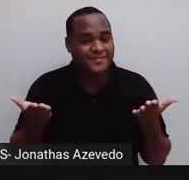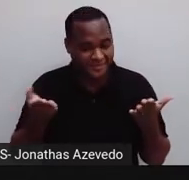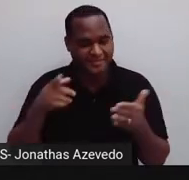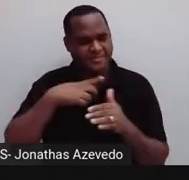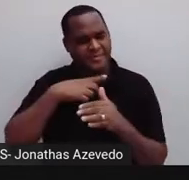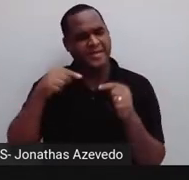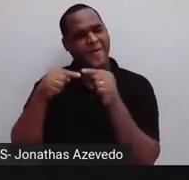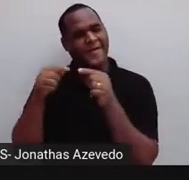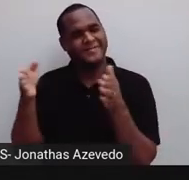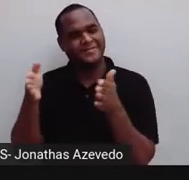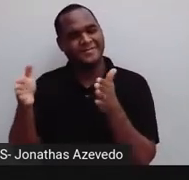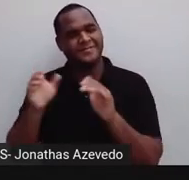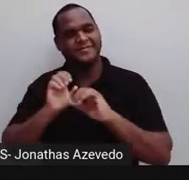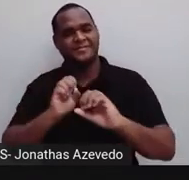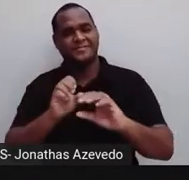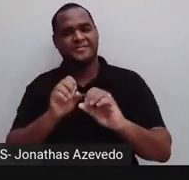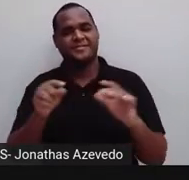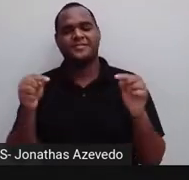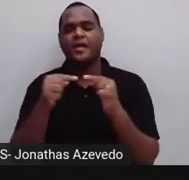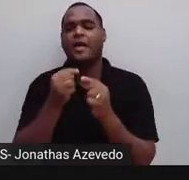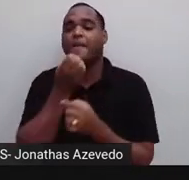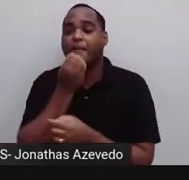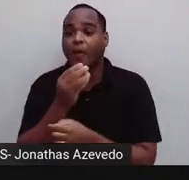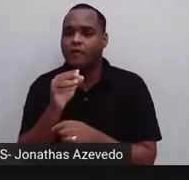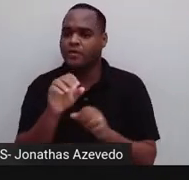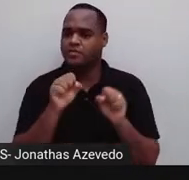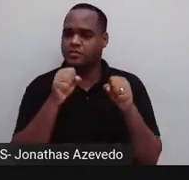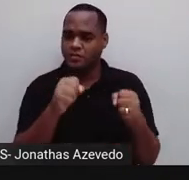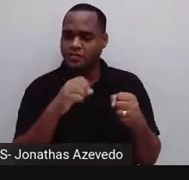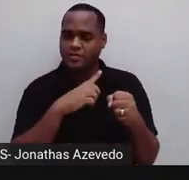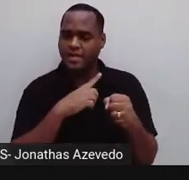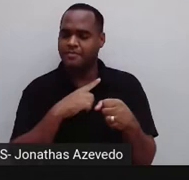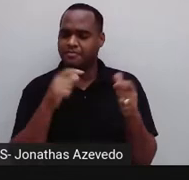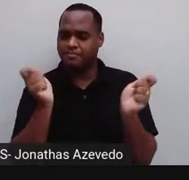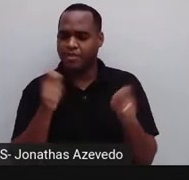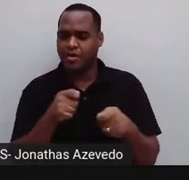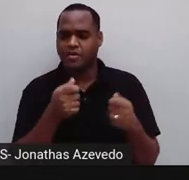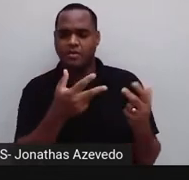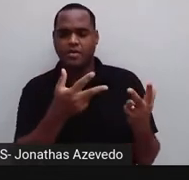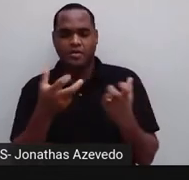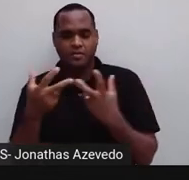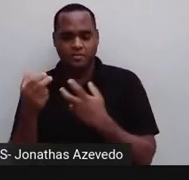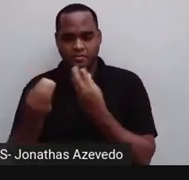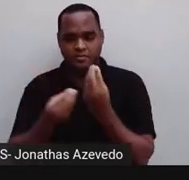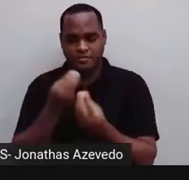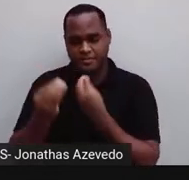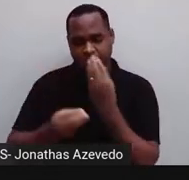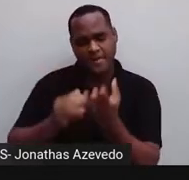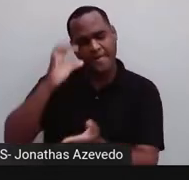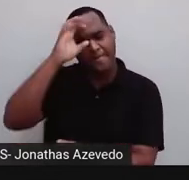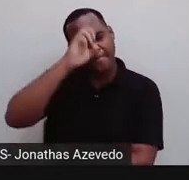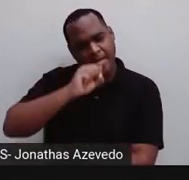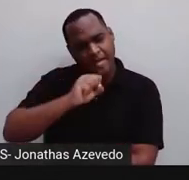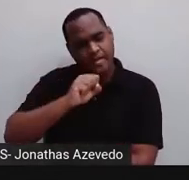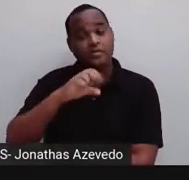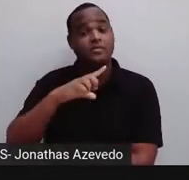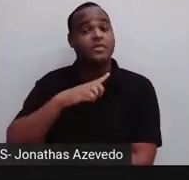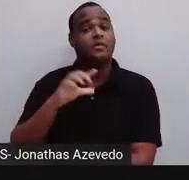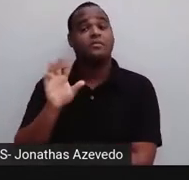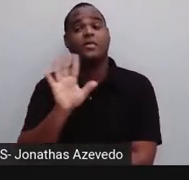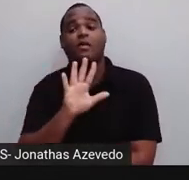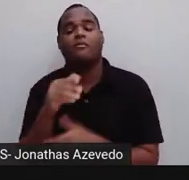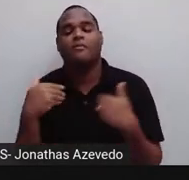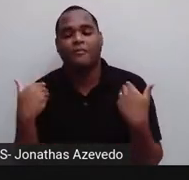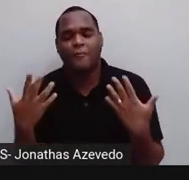aulas, justamente para que você pudesse perceber o que você tinha aprendido, como tinha aprendido, o